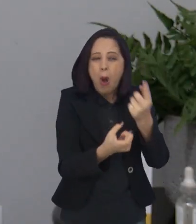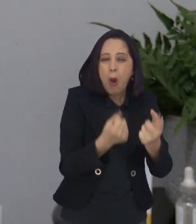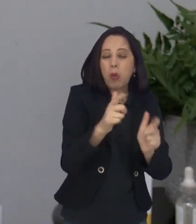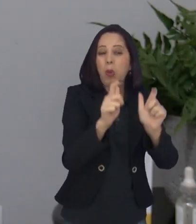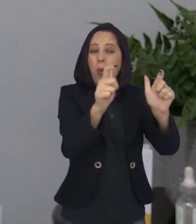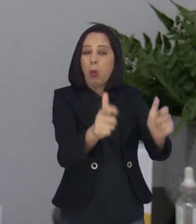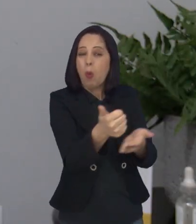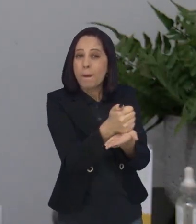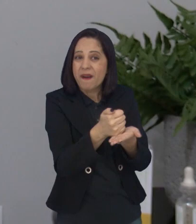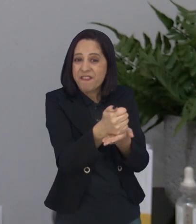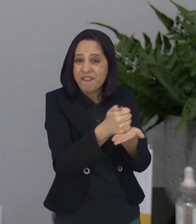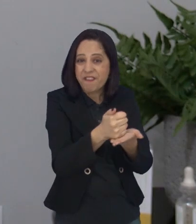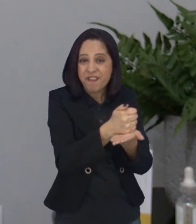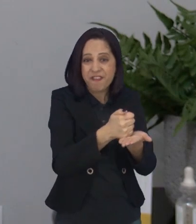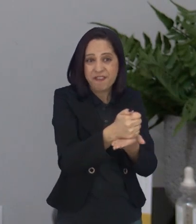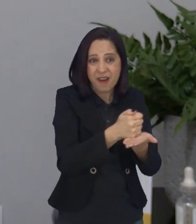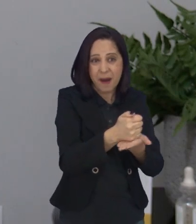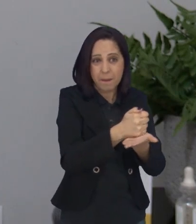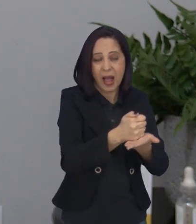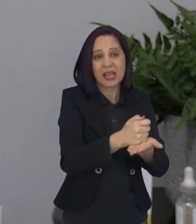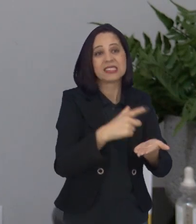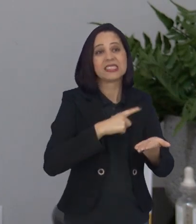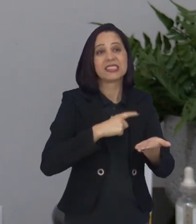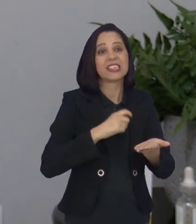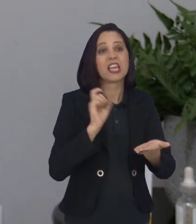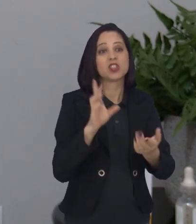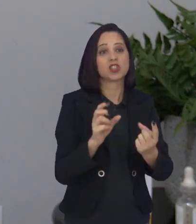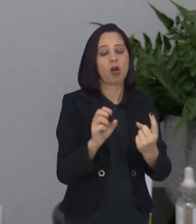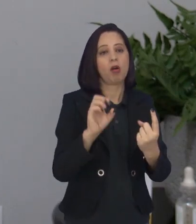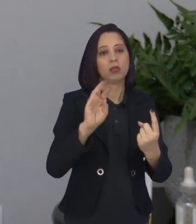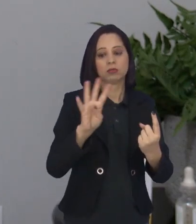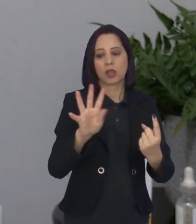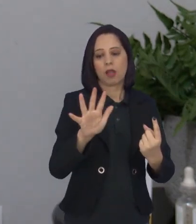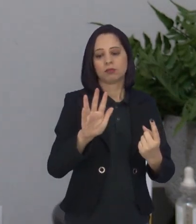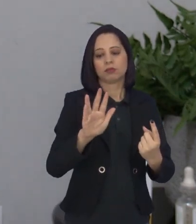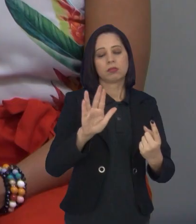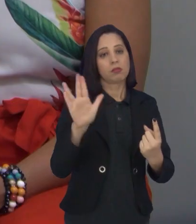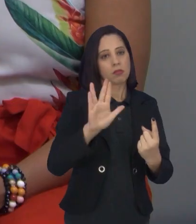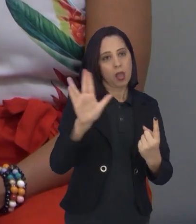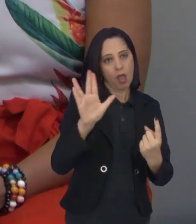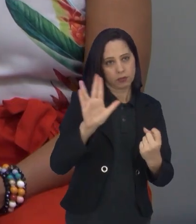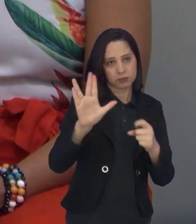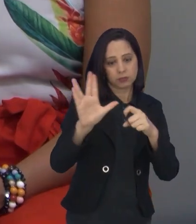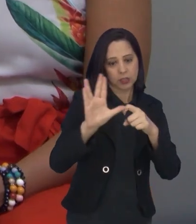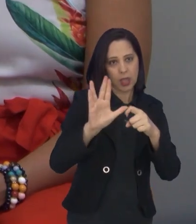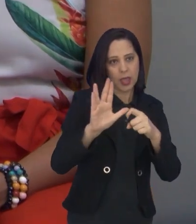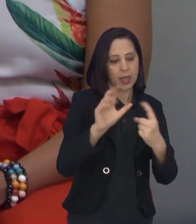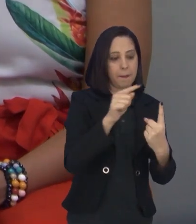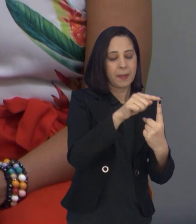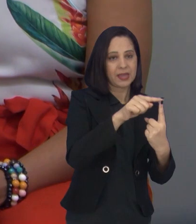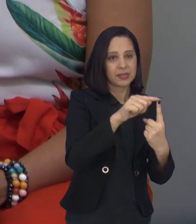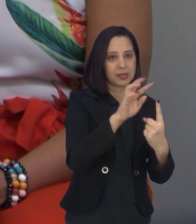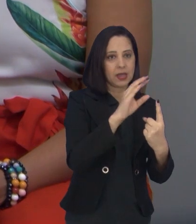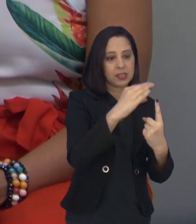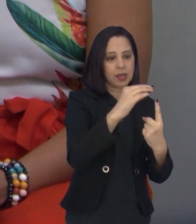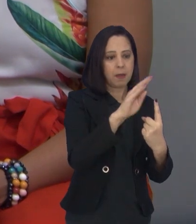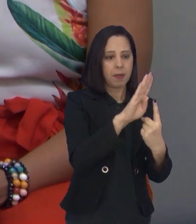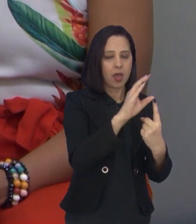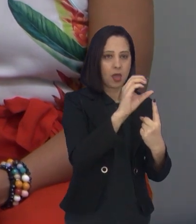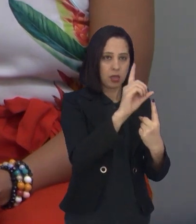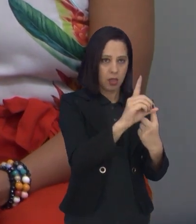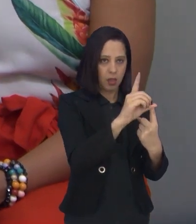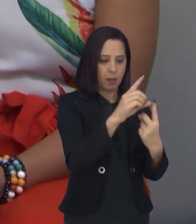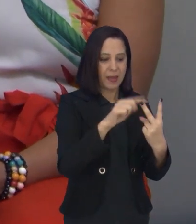cannabidiol, só que sem ser com o THC, né? Então, é isso. É ainda muito burocrático, então, o processo pra você